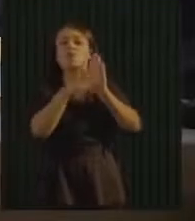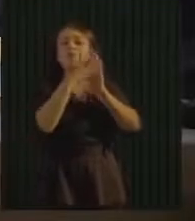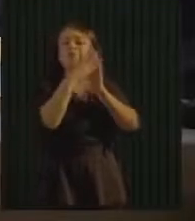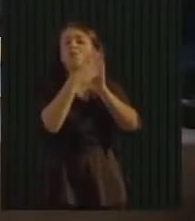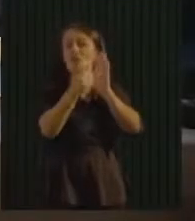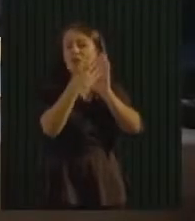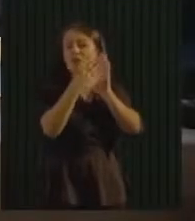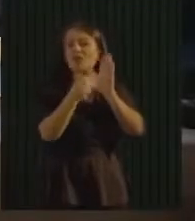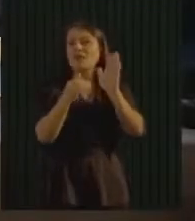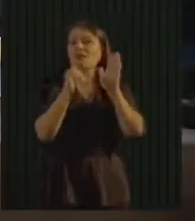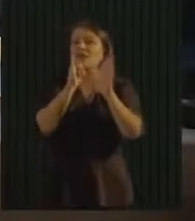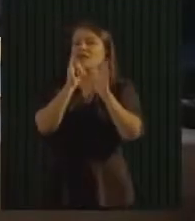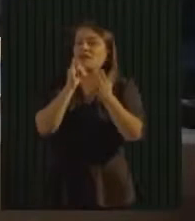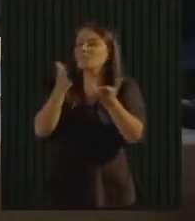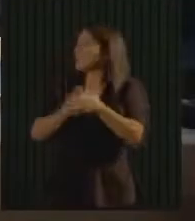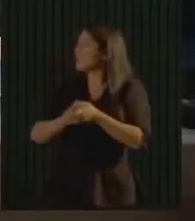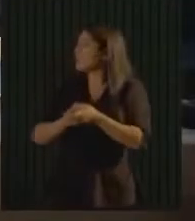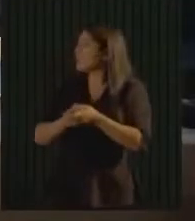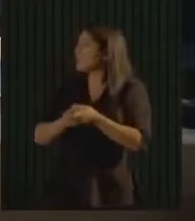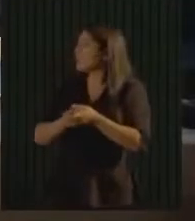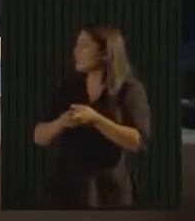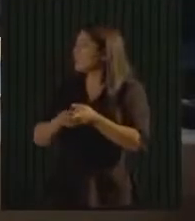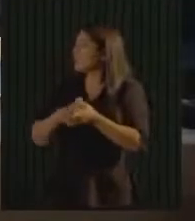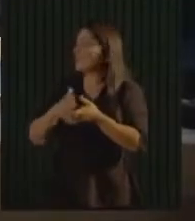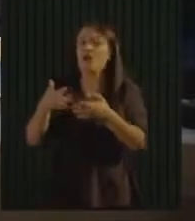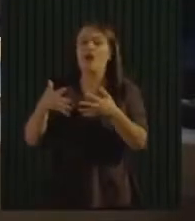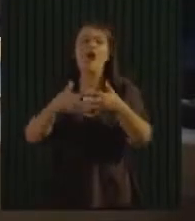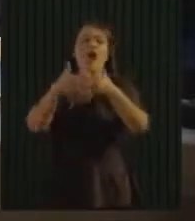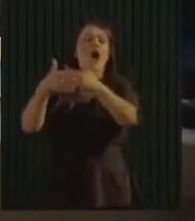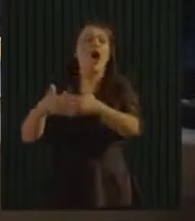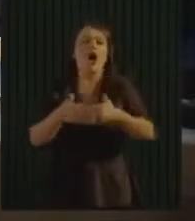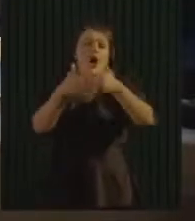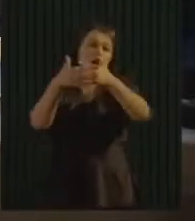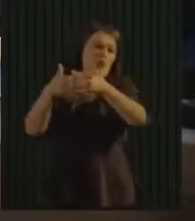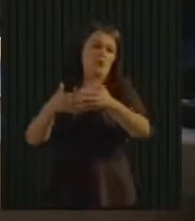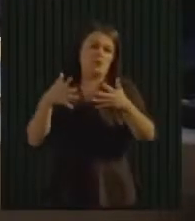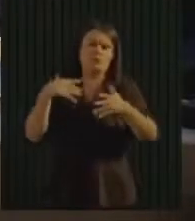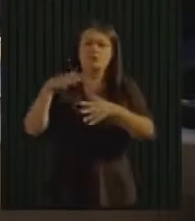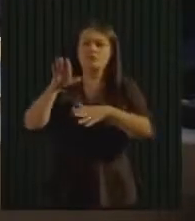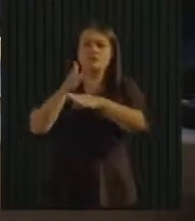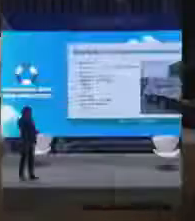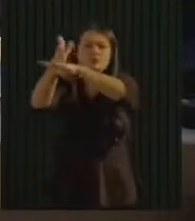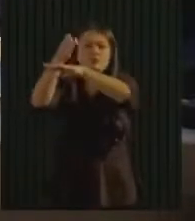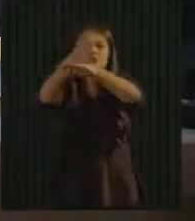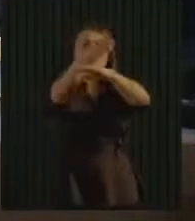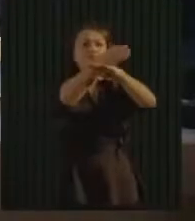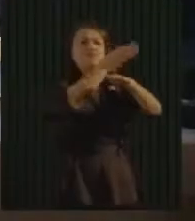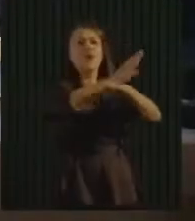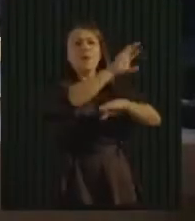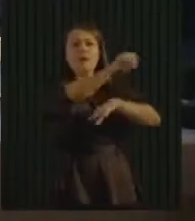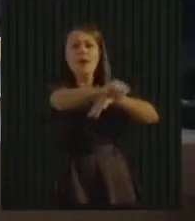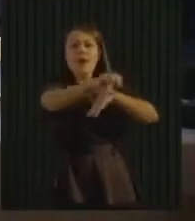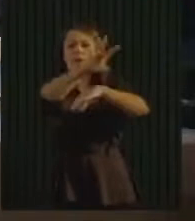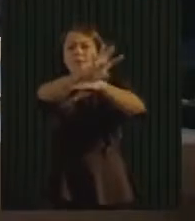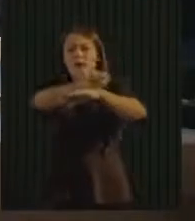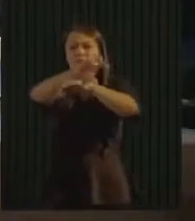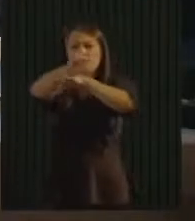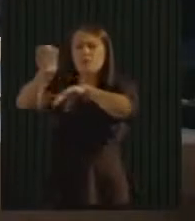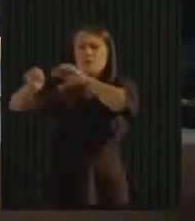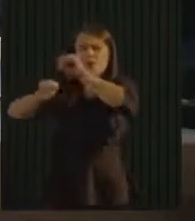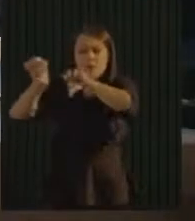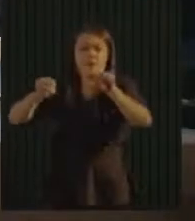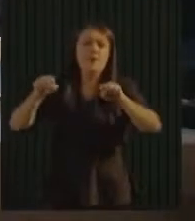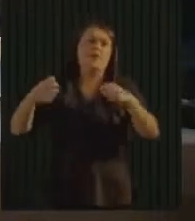robusto, vamos dizer assim. Coleta com bombonas, que é uma situação que já foi implantada em vários lugares. Mas, esse